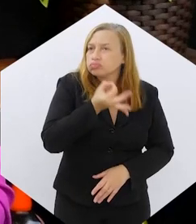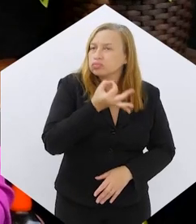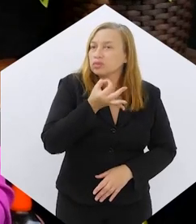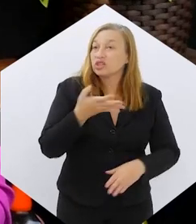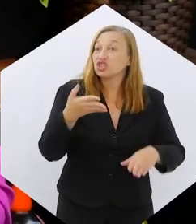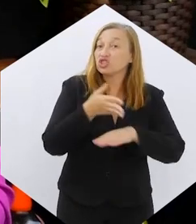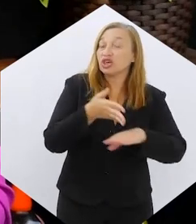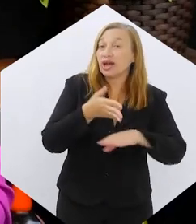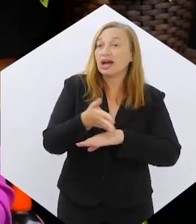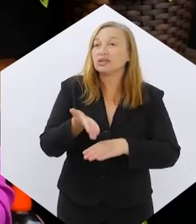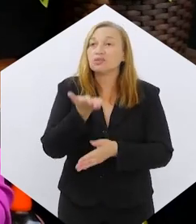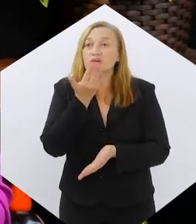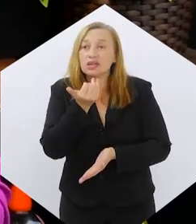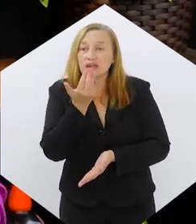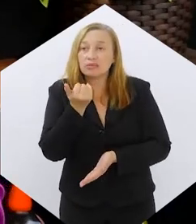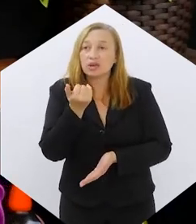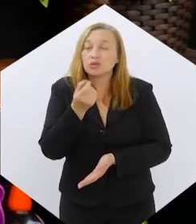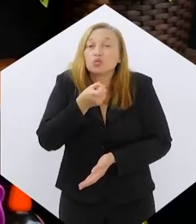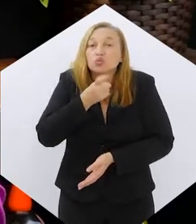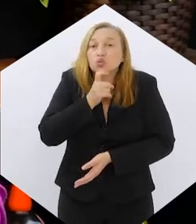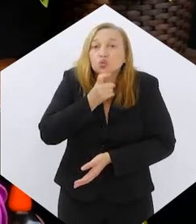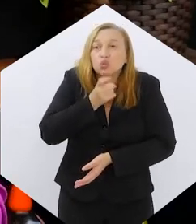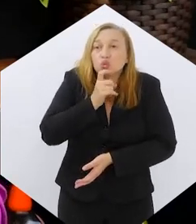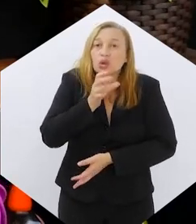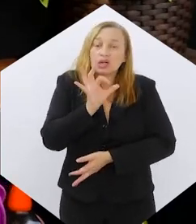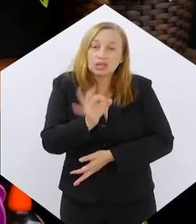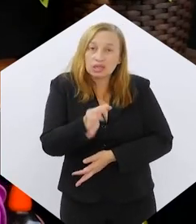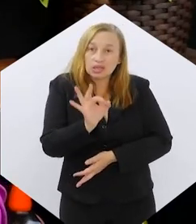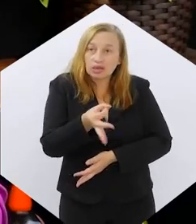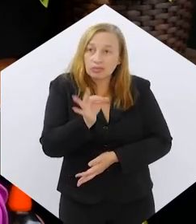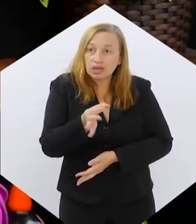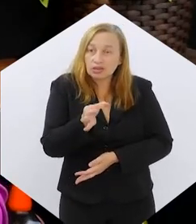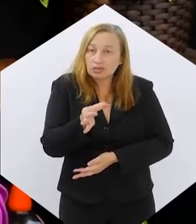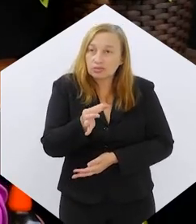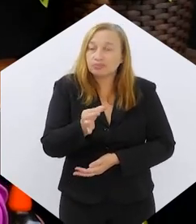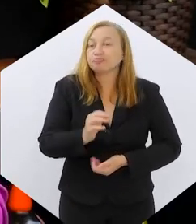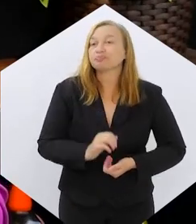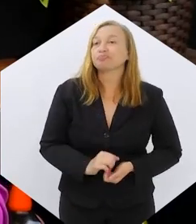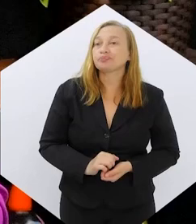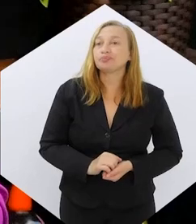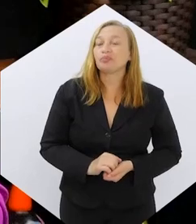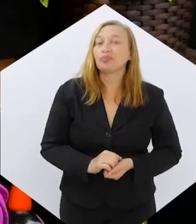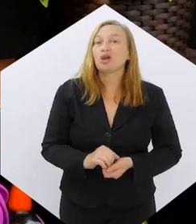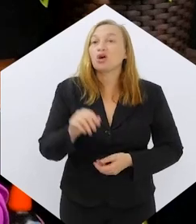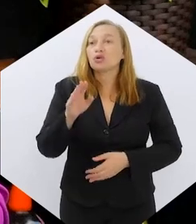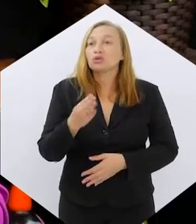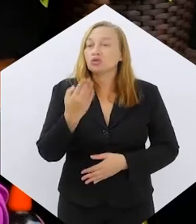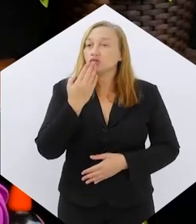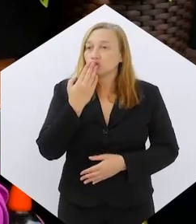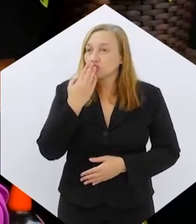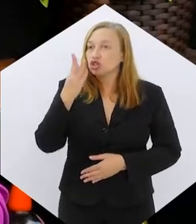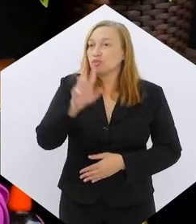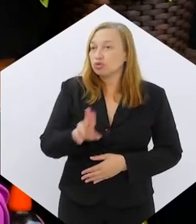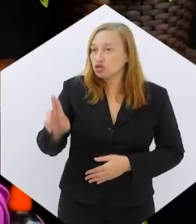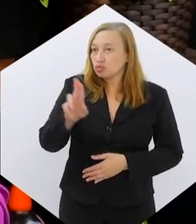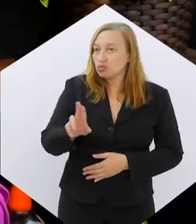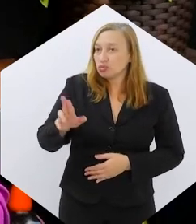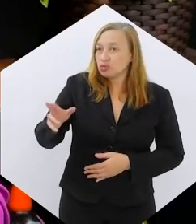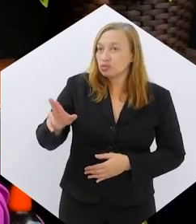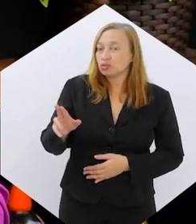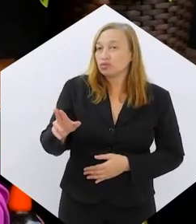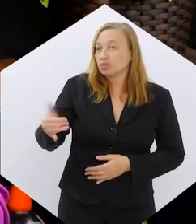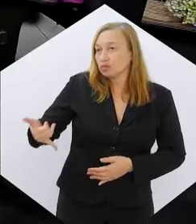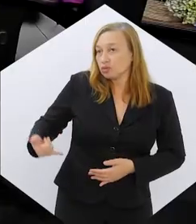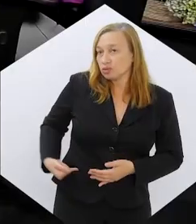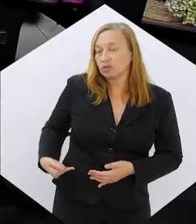opinião dessa chegada desses alimentos congelados especificamente, específico aí para esses usuários do Ozenpik